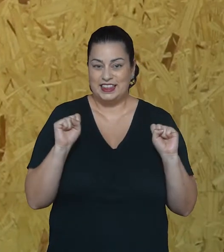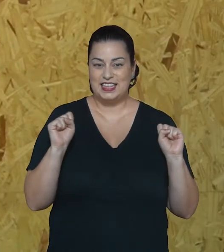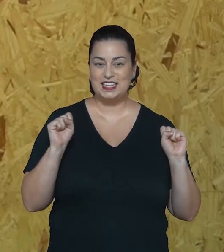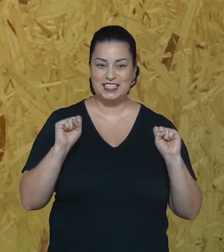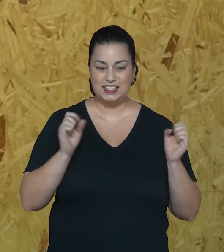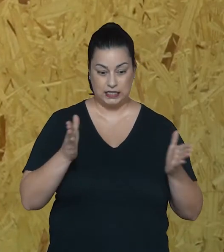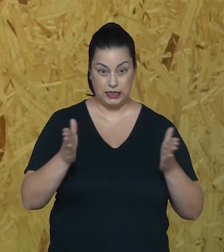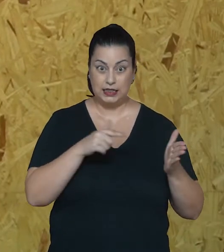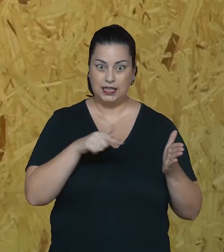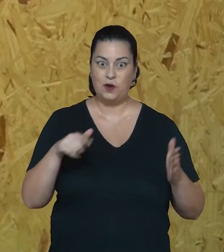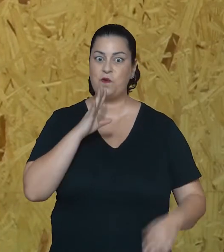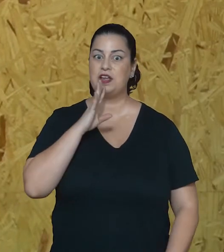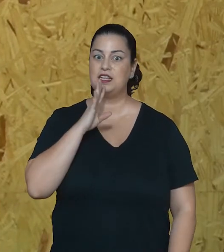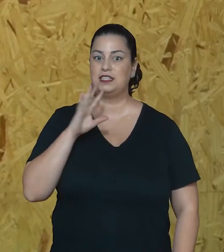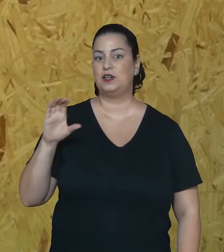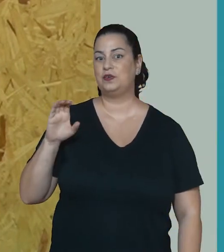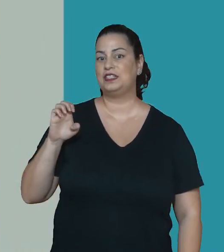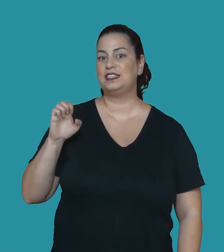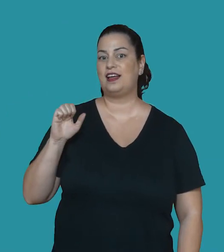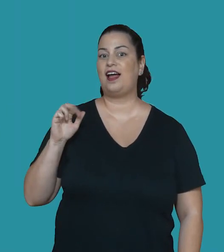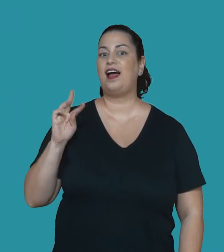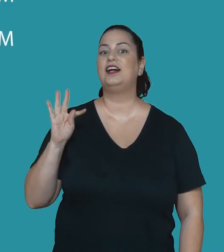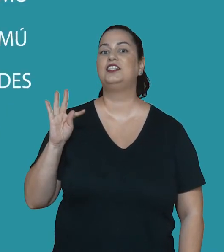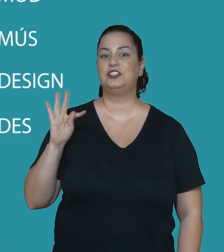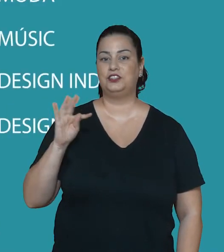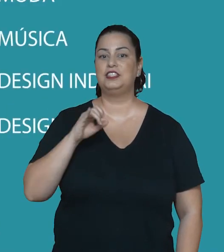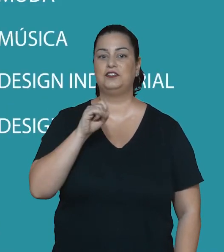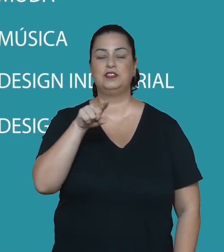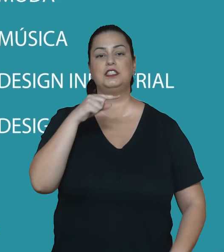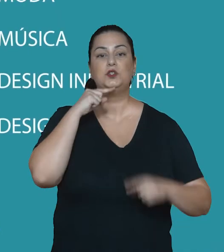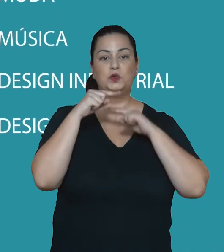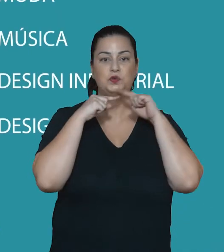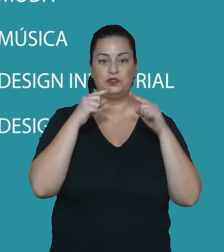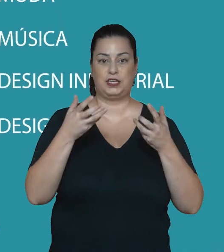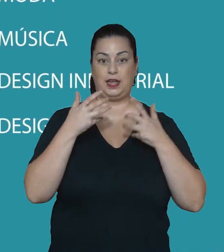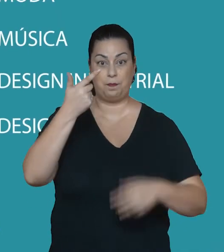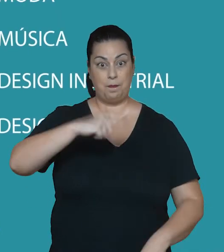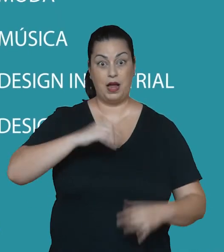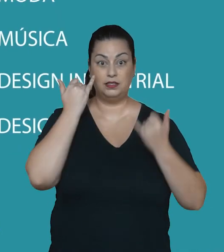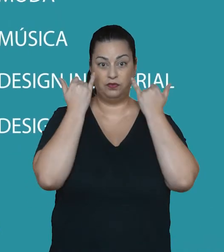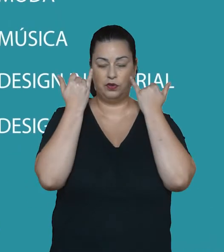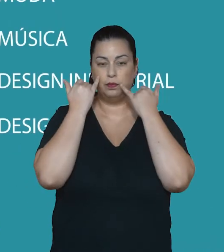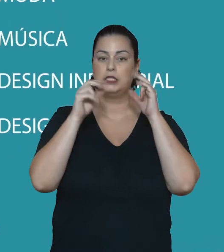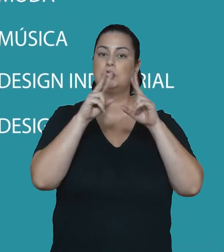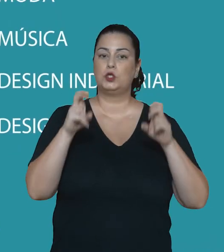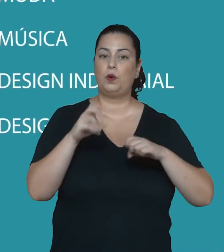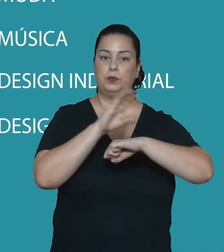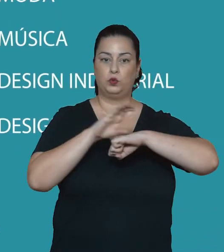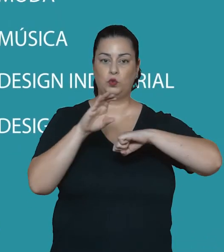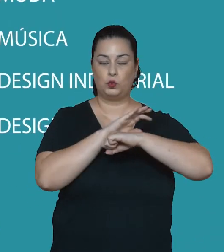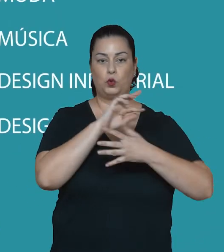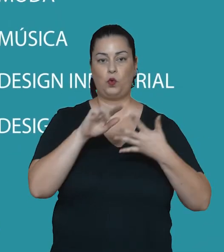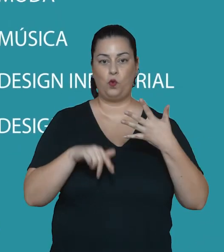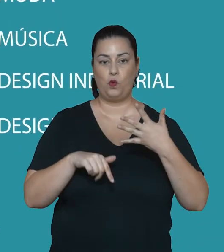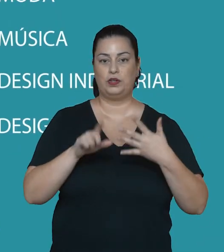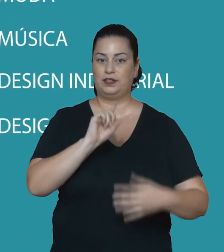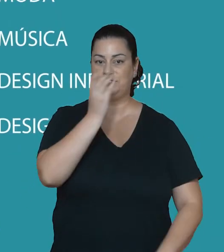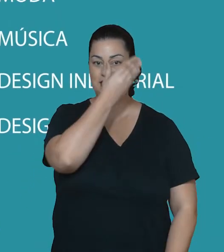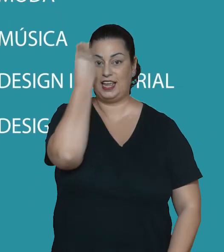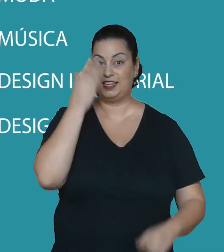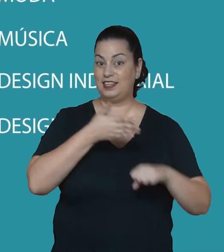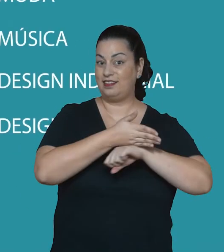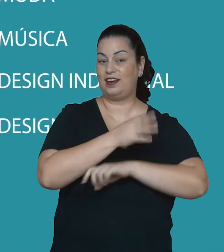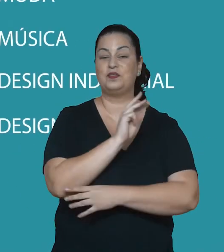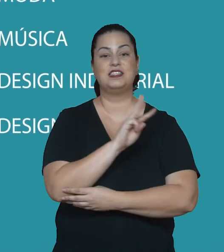Eu adorei esse tempinho para a gente conhecer o CEART. Agora, se você tiver dúvida ou quiser mais informação sobre cada um dos